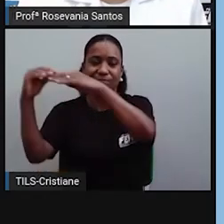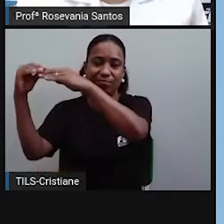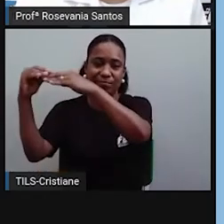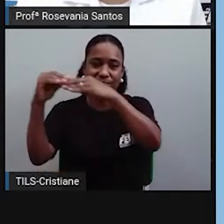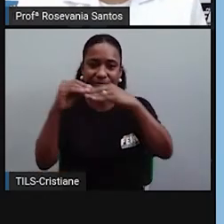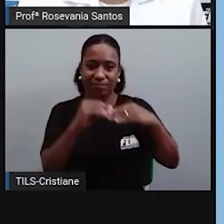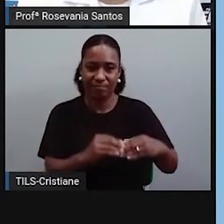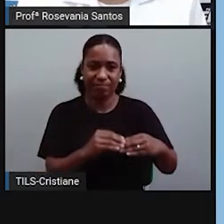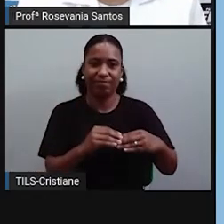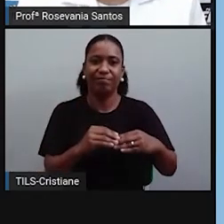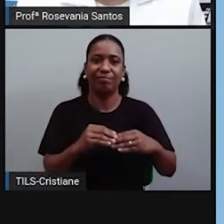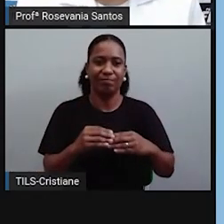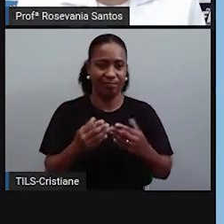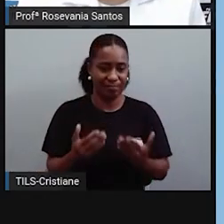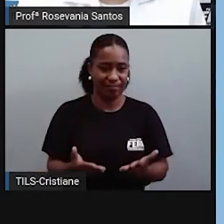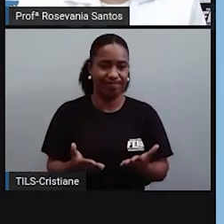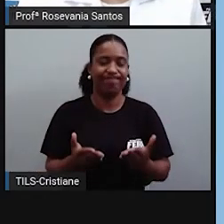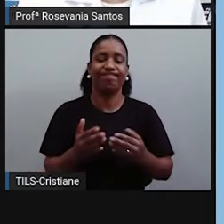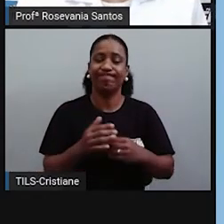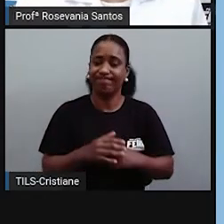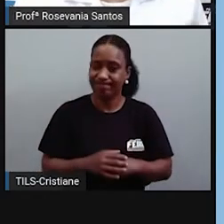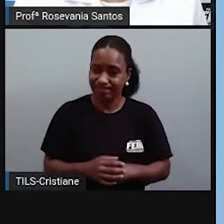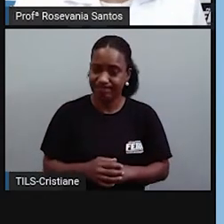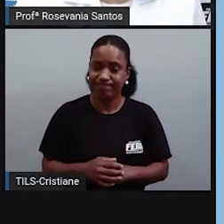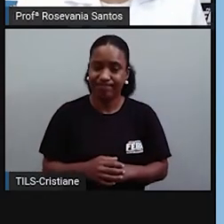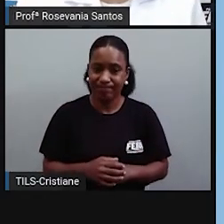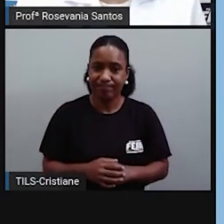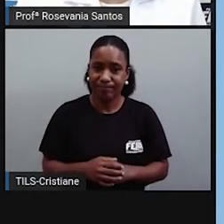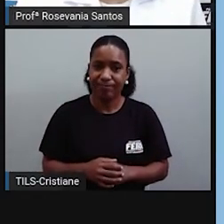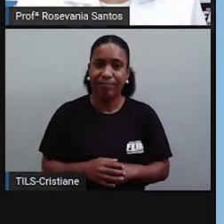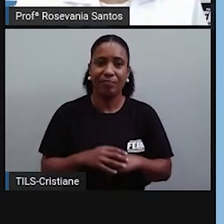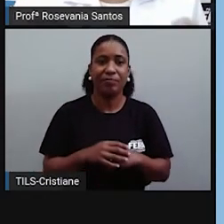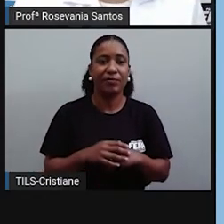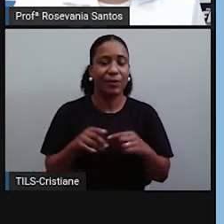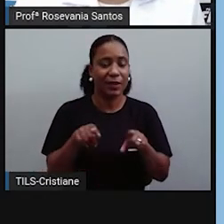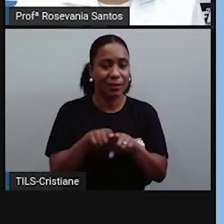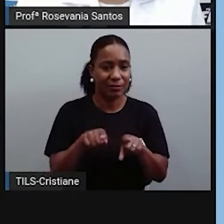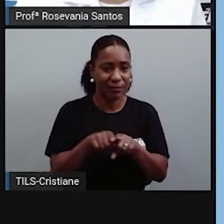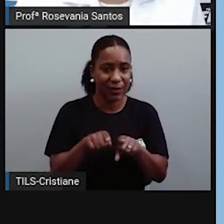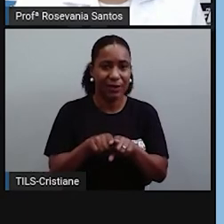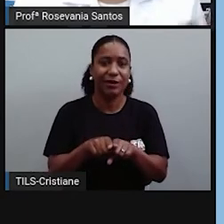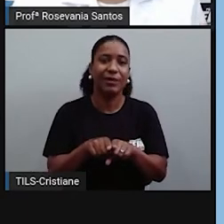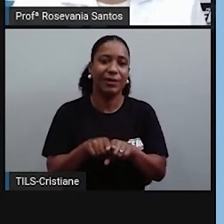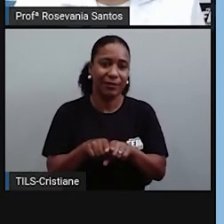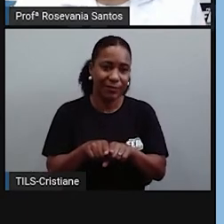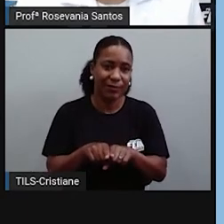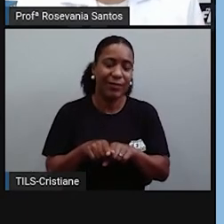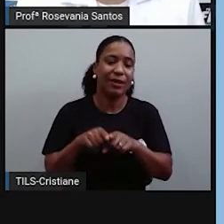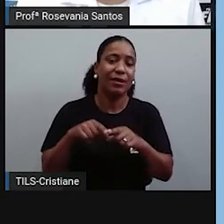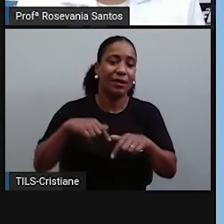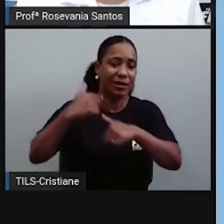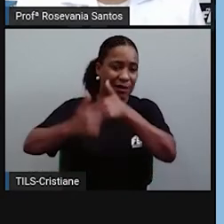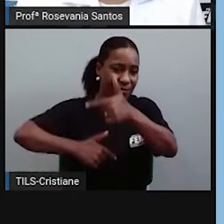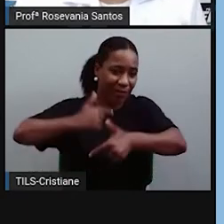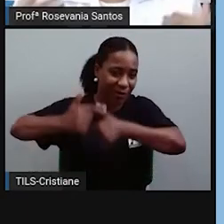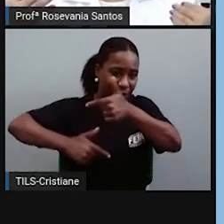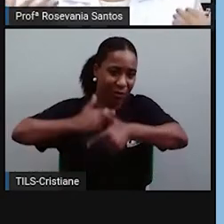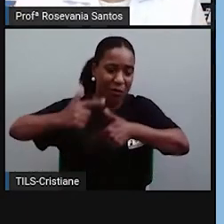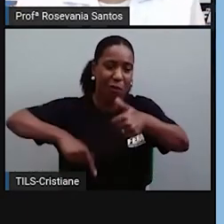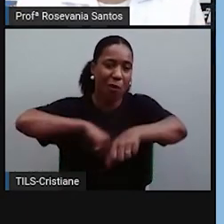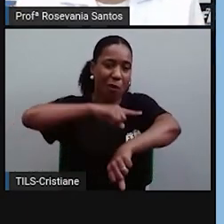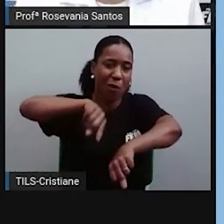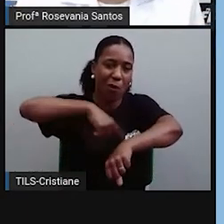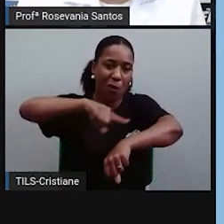ainda de entrada aqui no Brasil. E depois disso, ainda tiveram horas e horas e horas de trabalhos forçados.